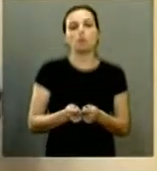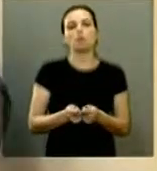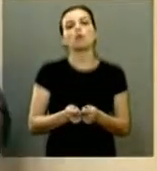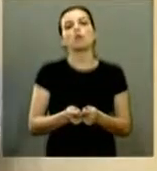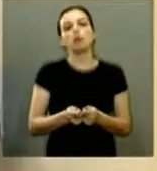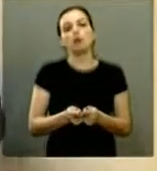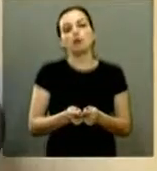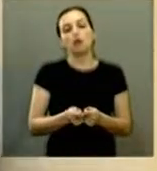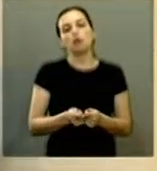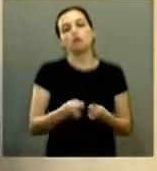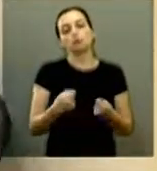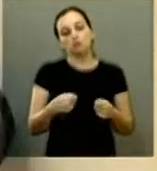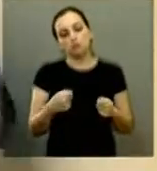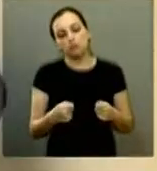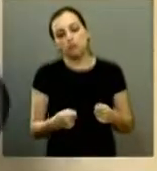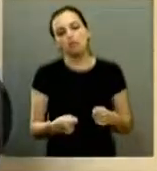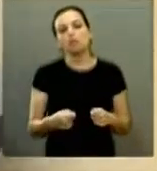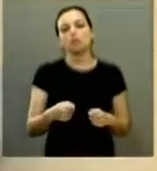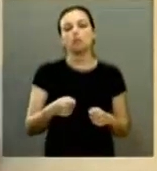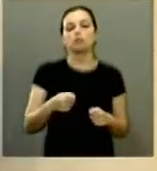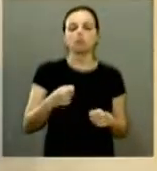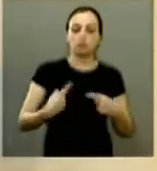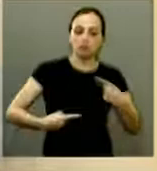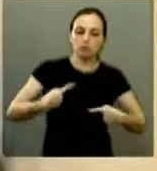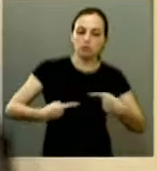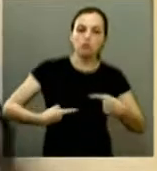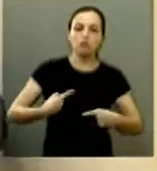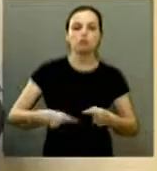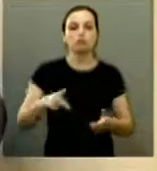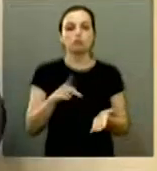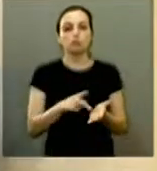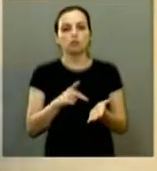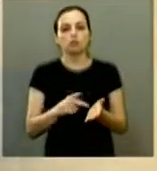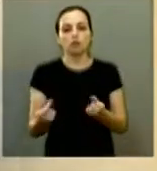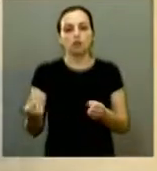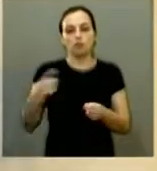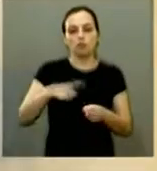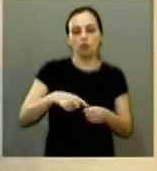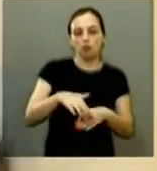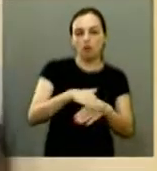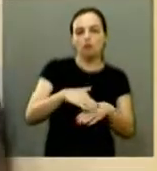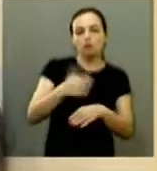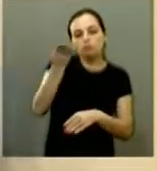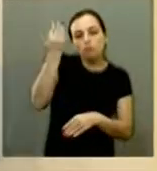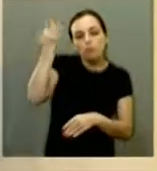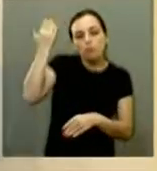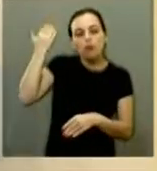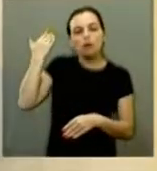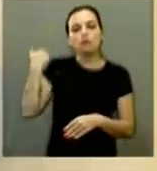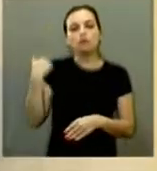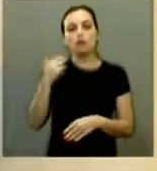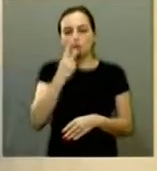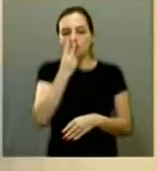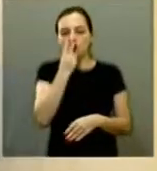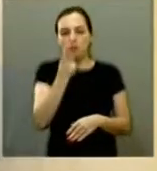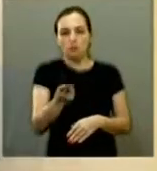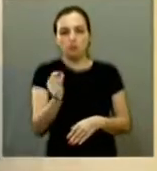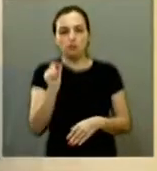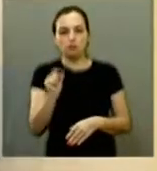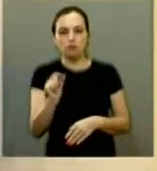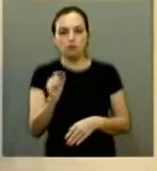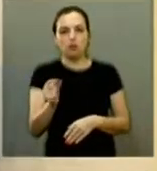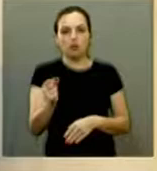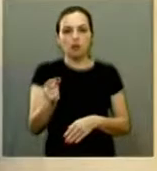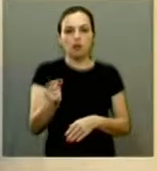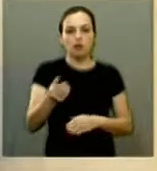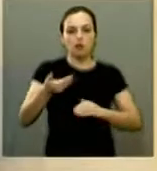nós temos viu Juliana que sentar e discutir que a gente precisa realmente retomar mesmo a conversa lá de trás me parece que ainda está tramitando lá no